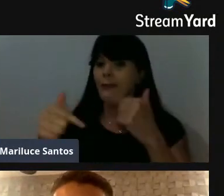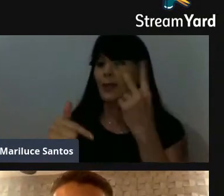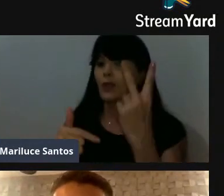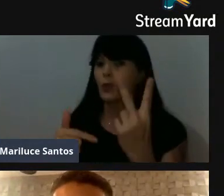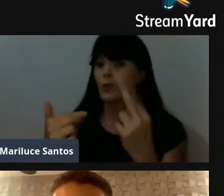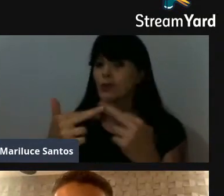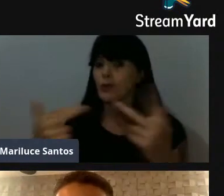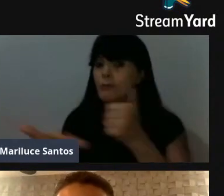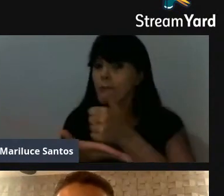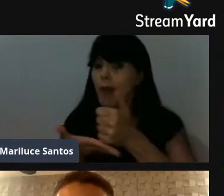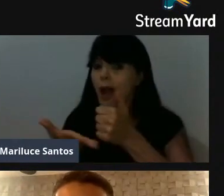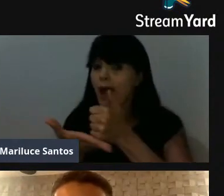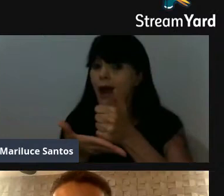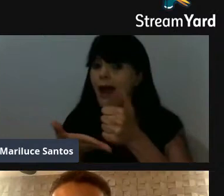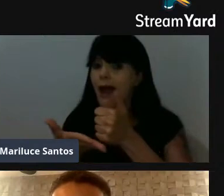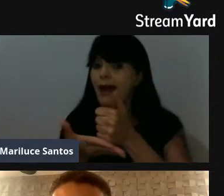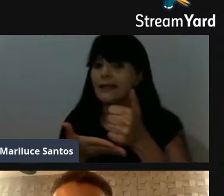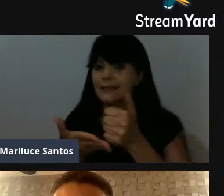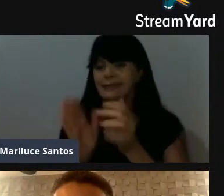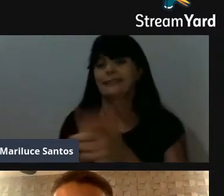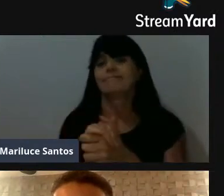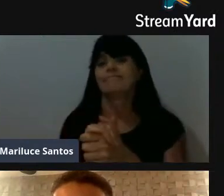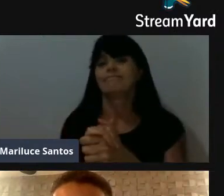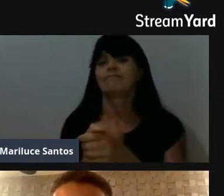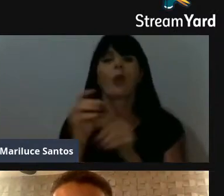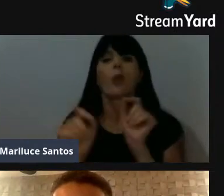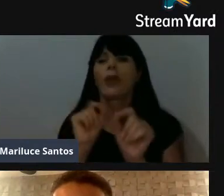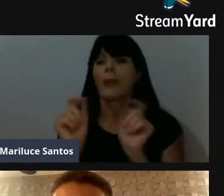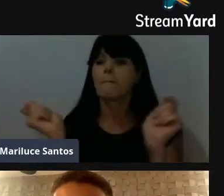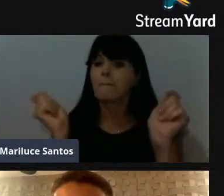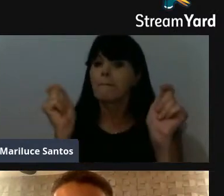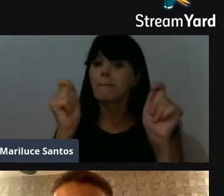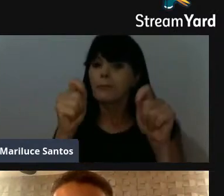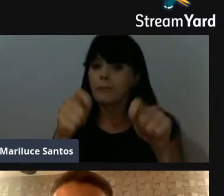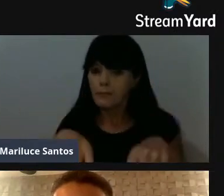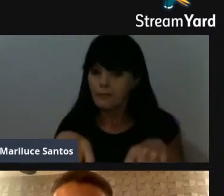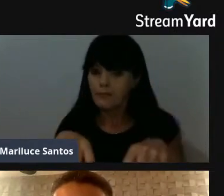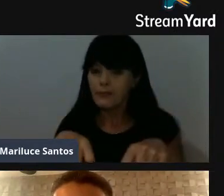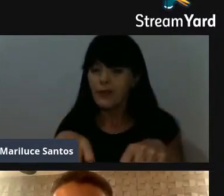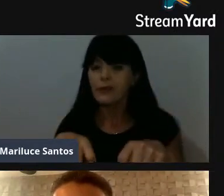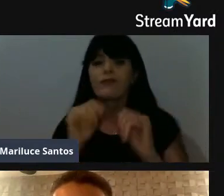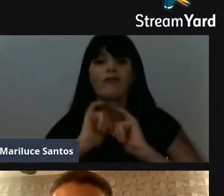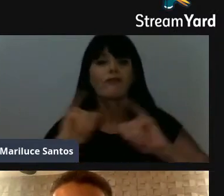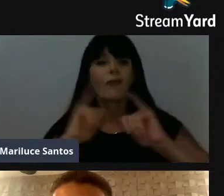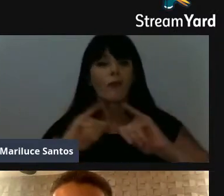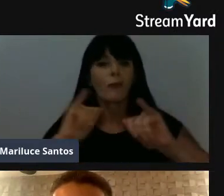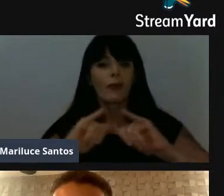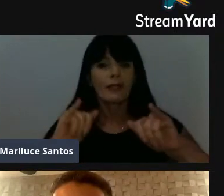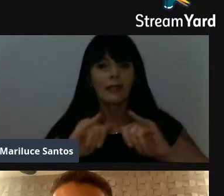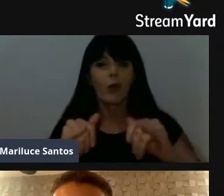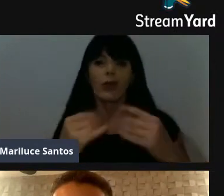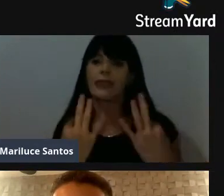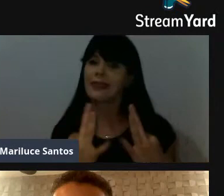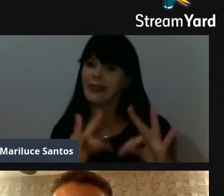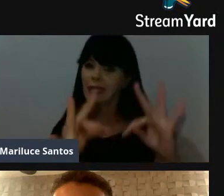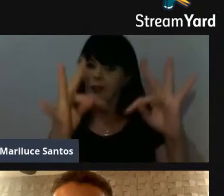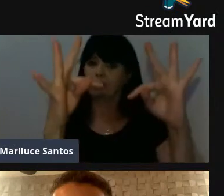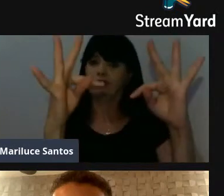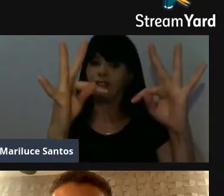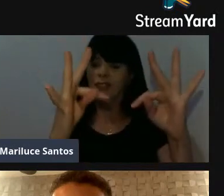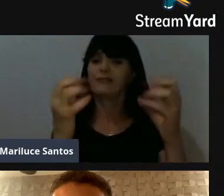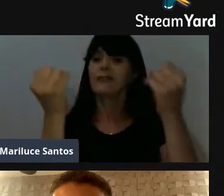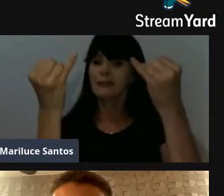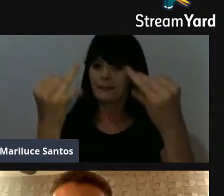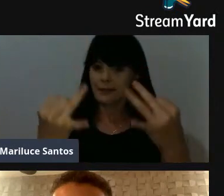na organização social, que é a possibilitação da informação tecnológica, ele vai falar aí um